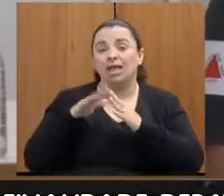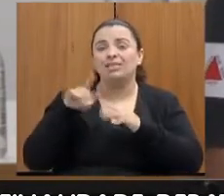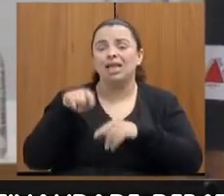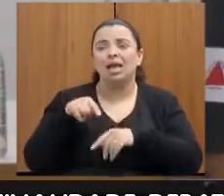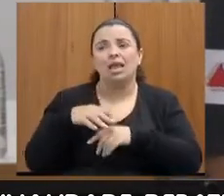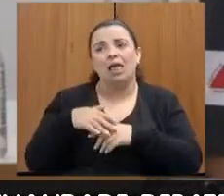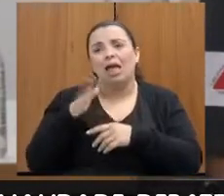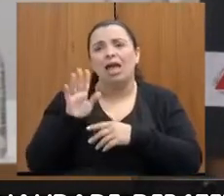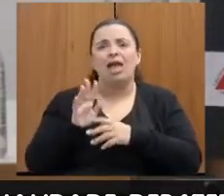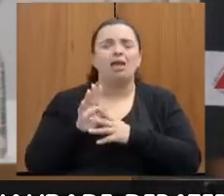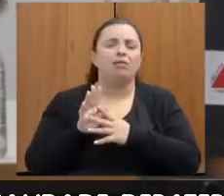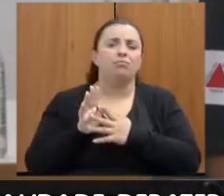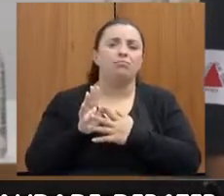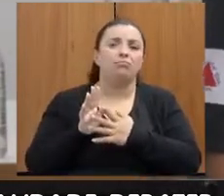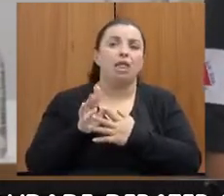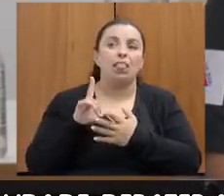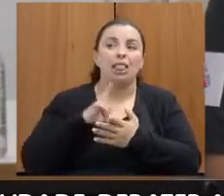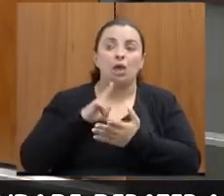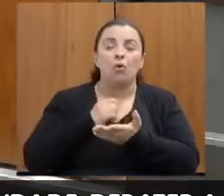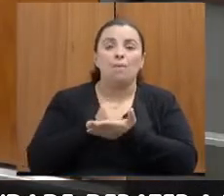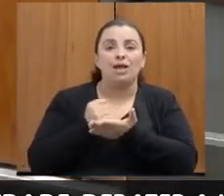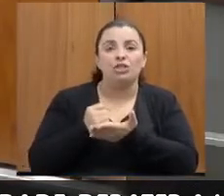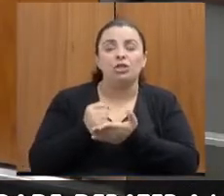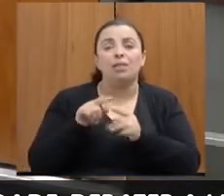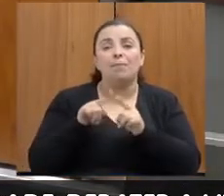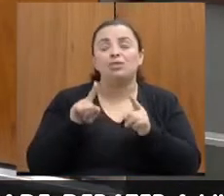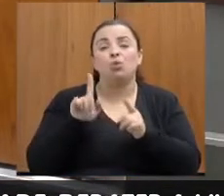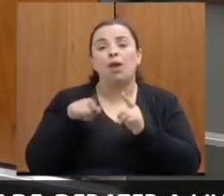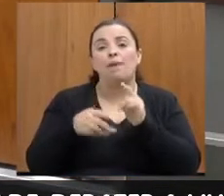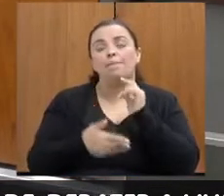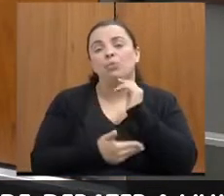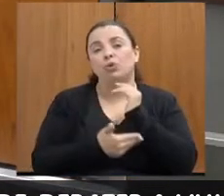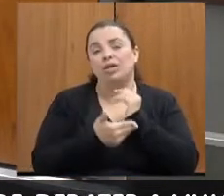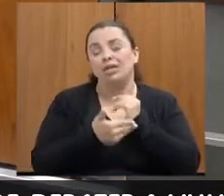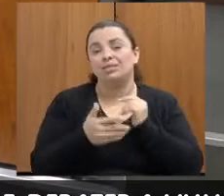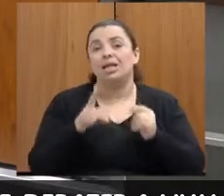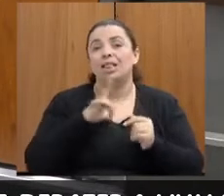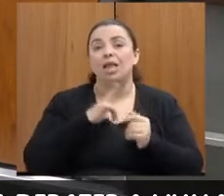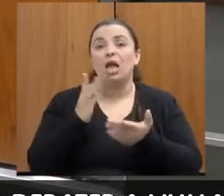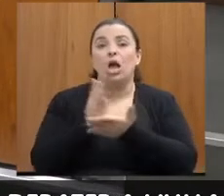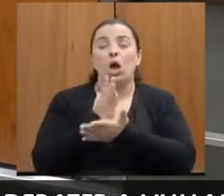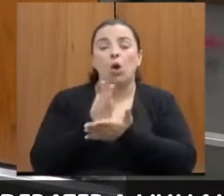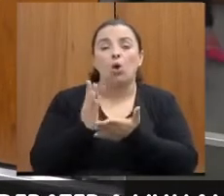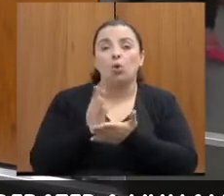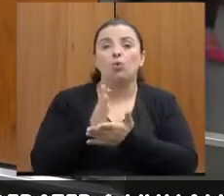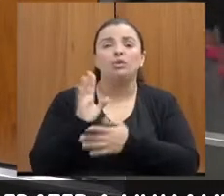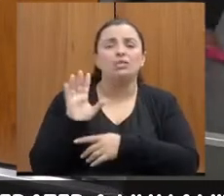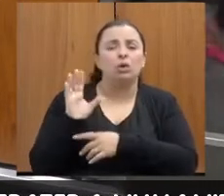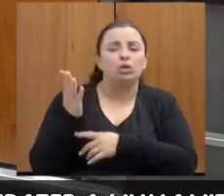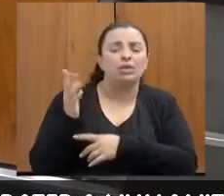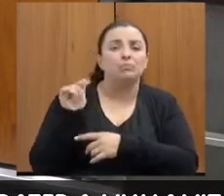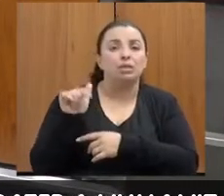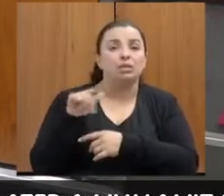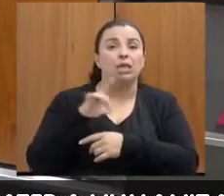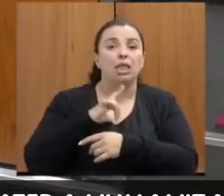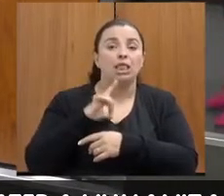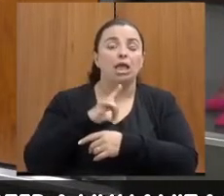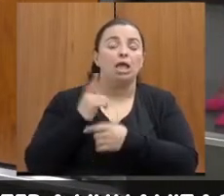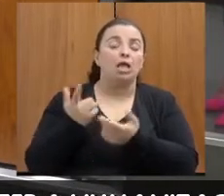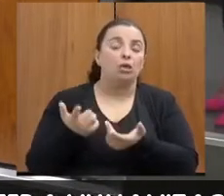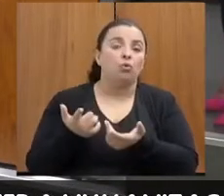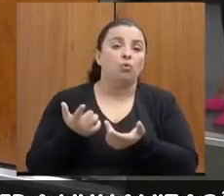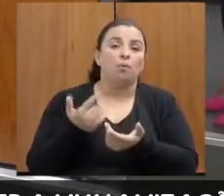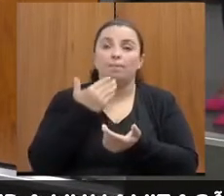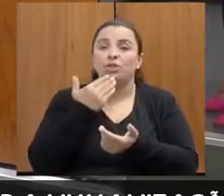agenda para ela, mas não é uma agenda para burocratizar. A gente reparou que tem alguns casos de algumas mulheres que tem a demanda assim, eu